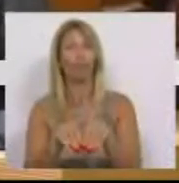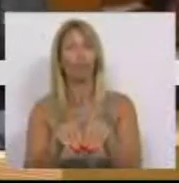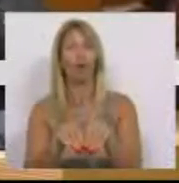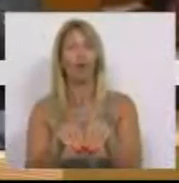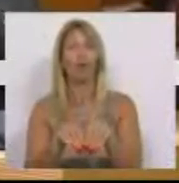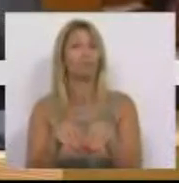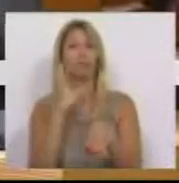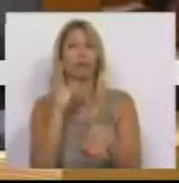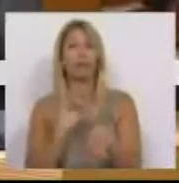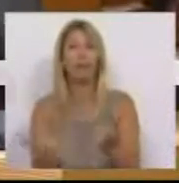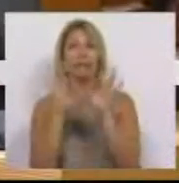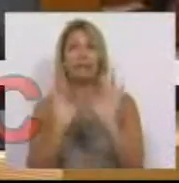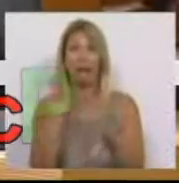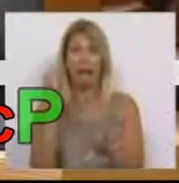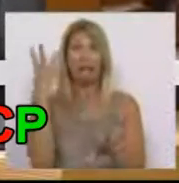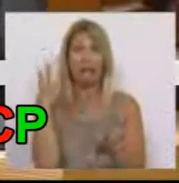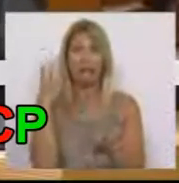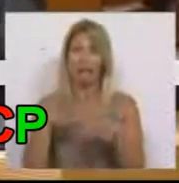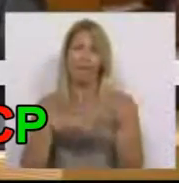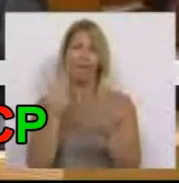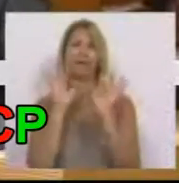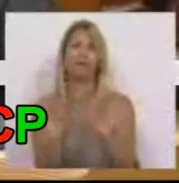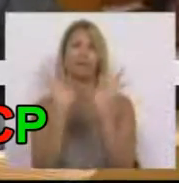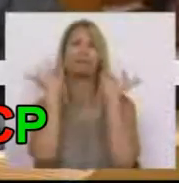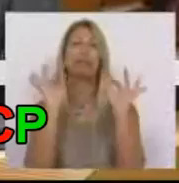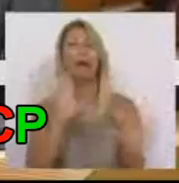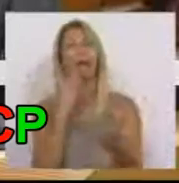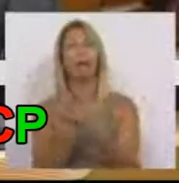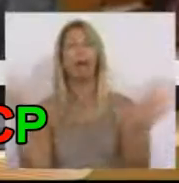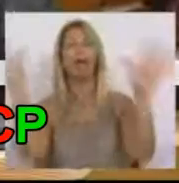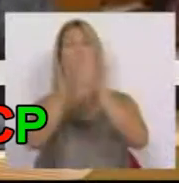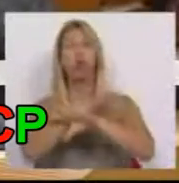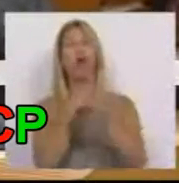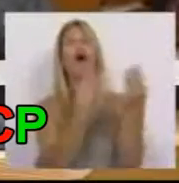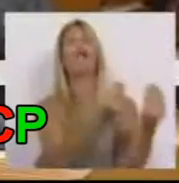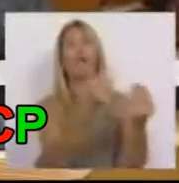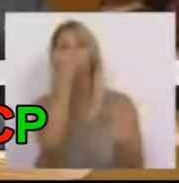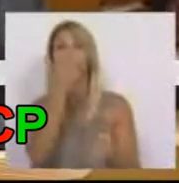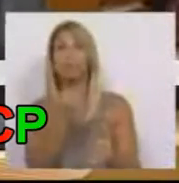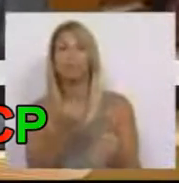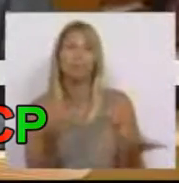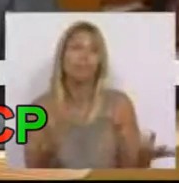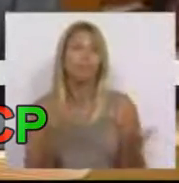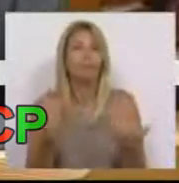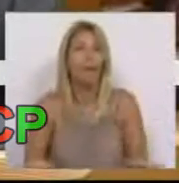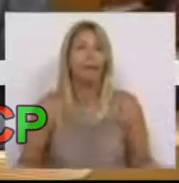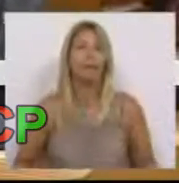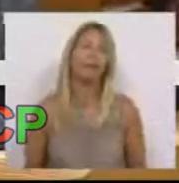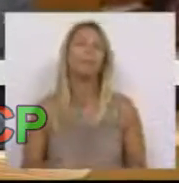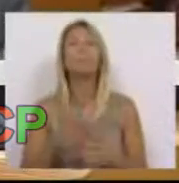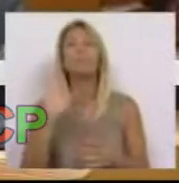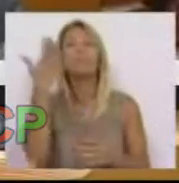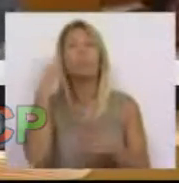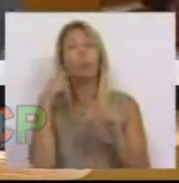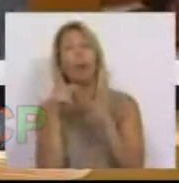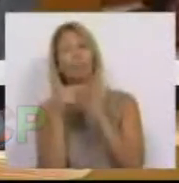fizeram há 3 anos, vender aos portugueses gato por lebre. A primeira mentira surge logo no 1º parágrafo do relatório